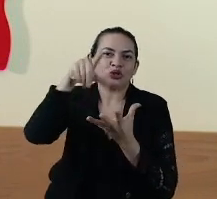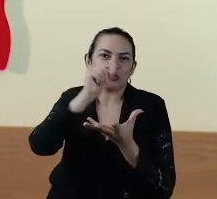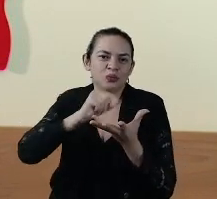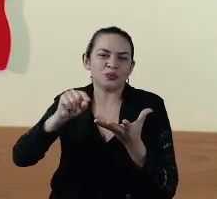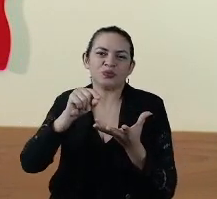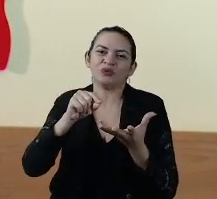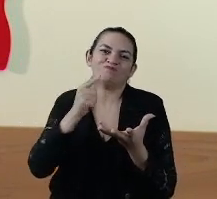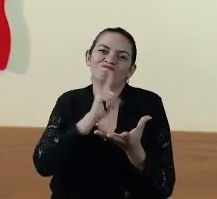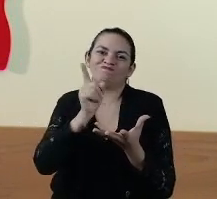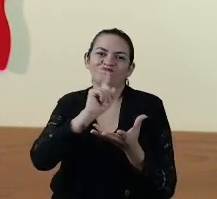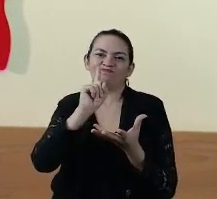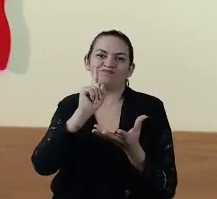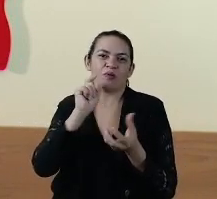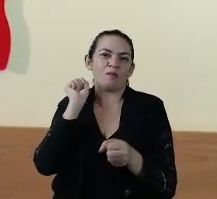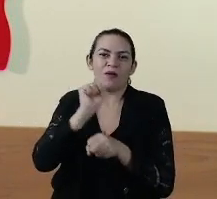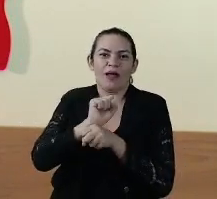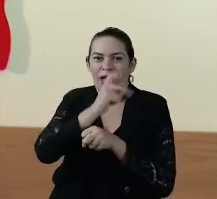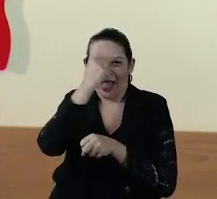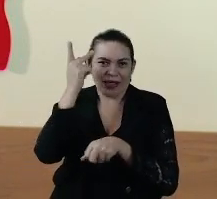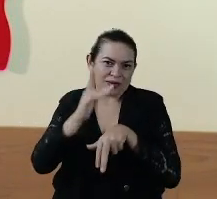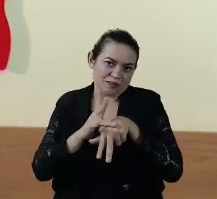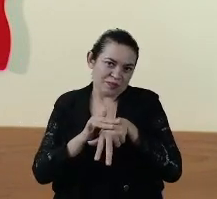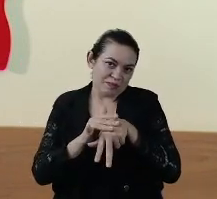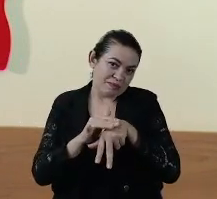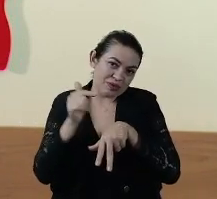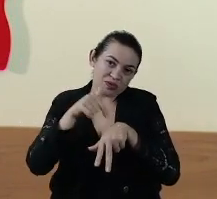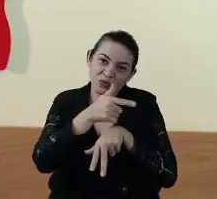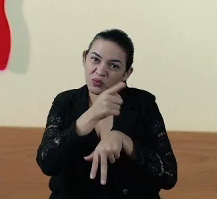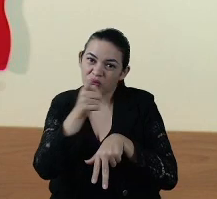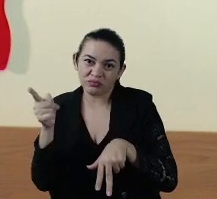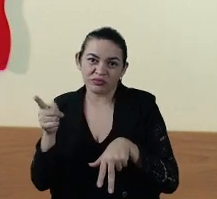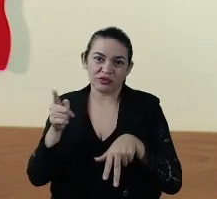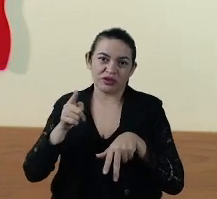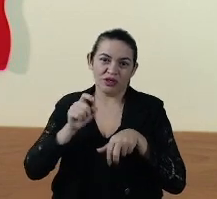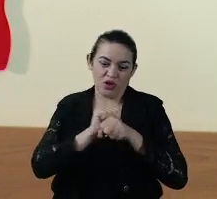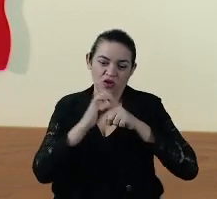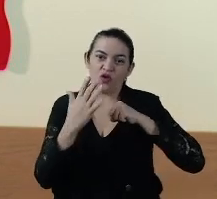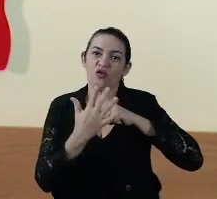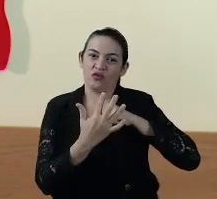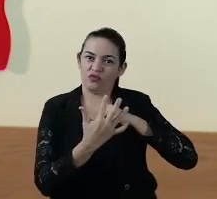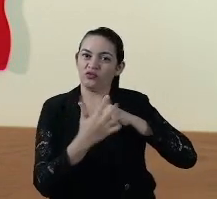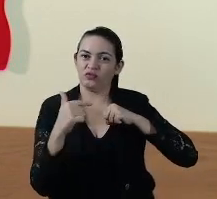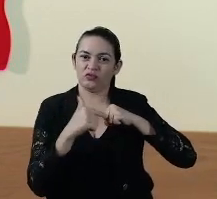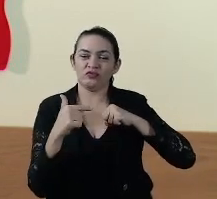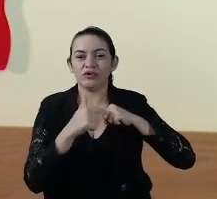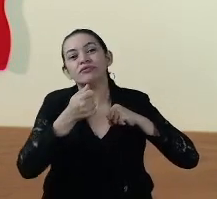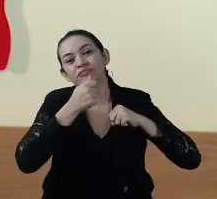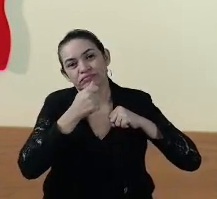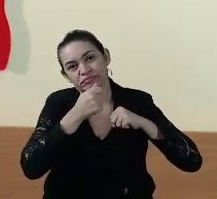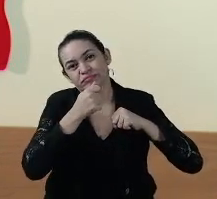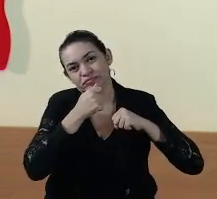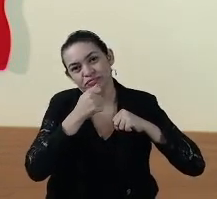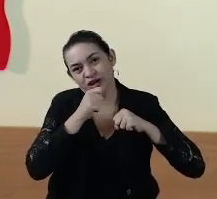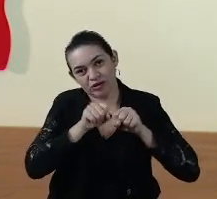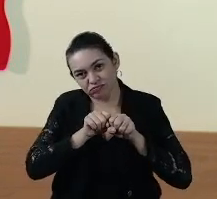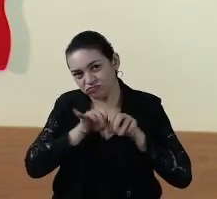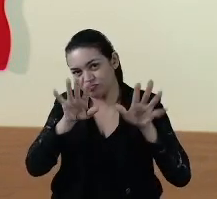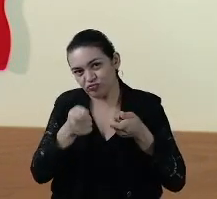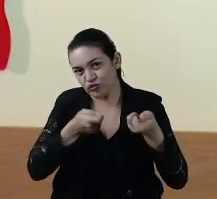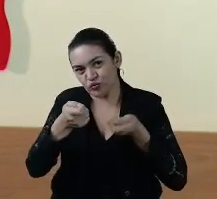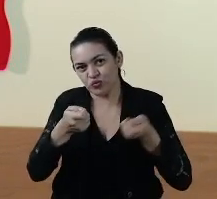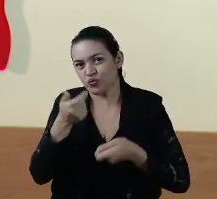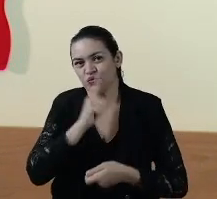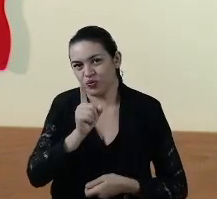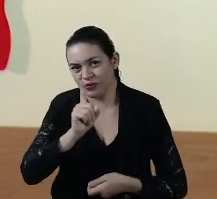impedir que as pessoas adoeçam. O vírus, ele ainda é incontrolável.